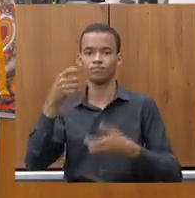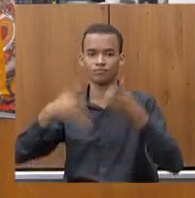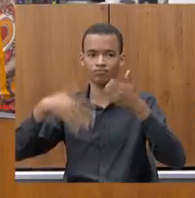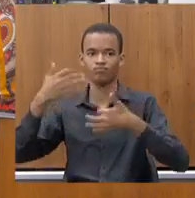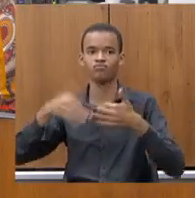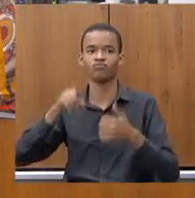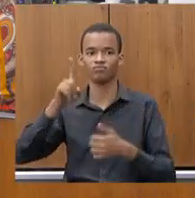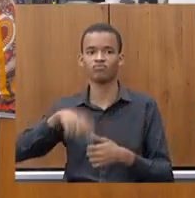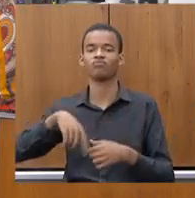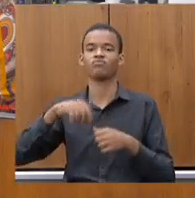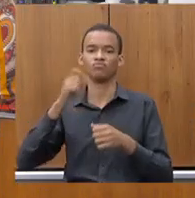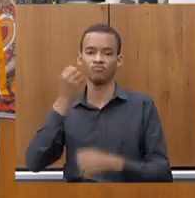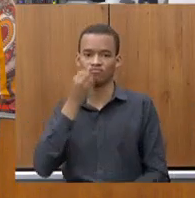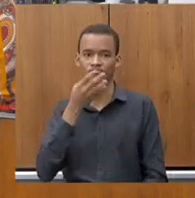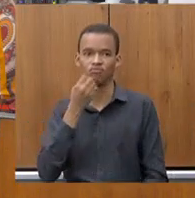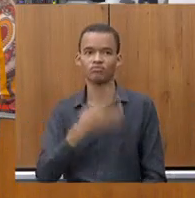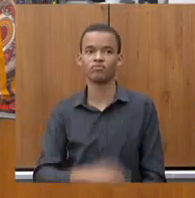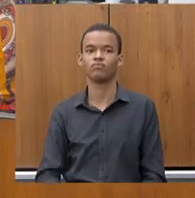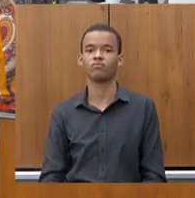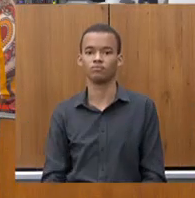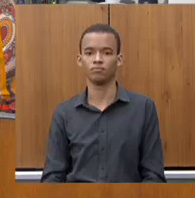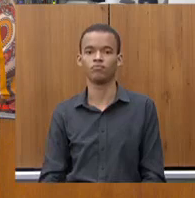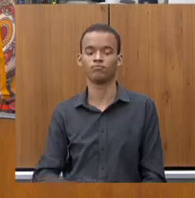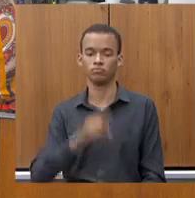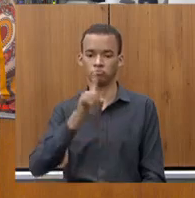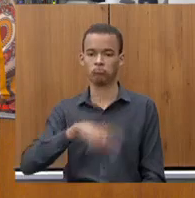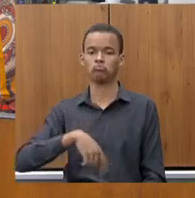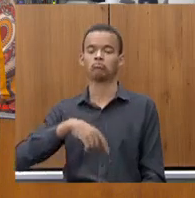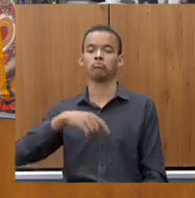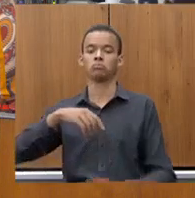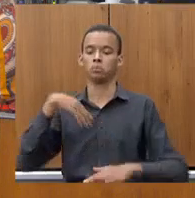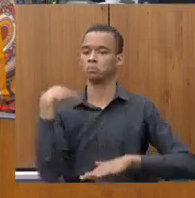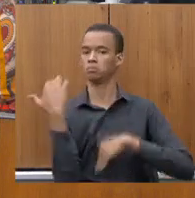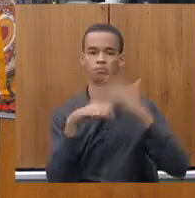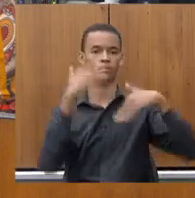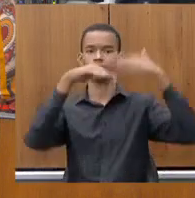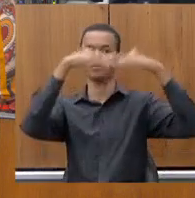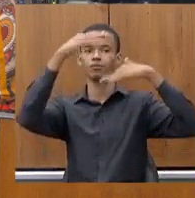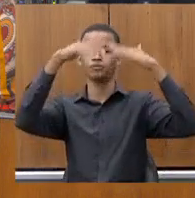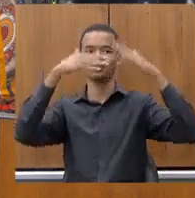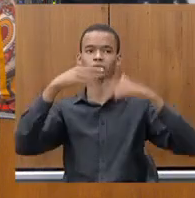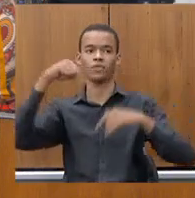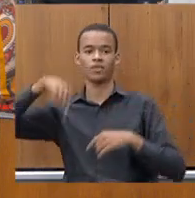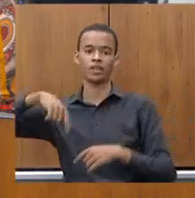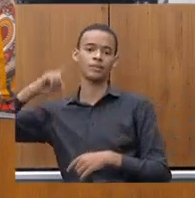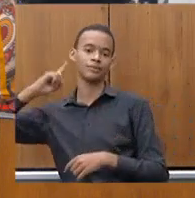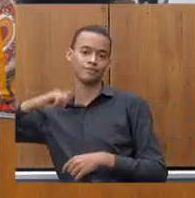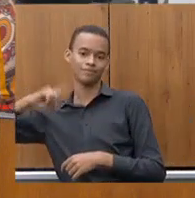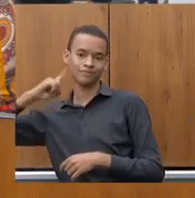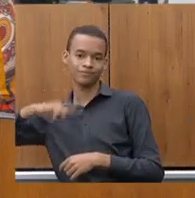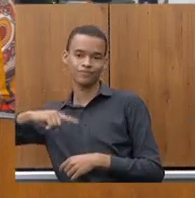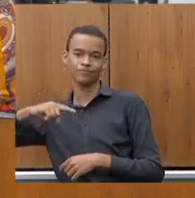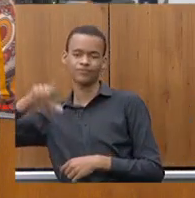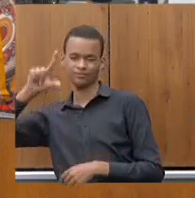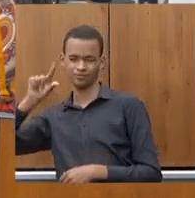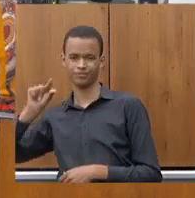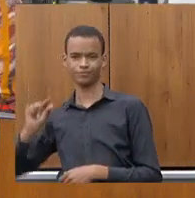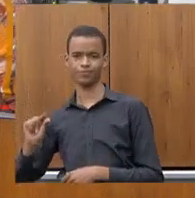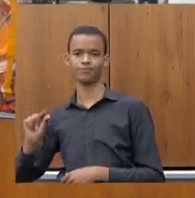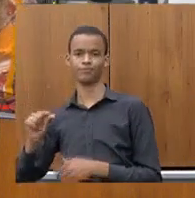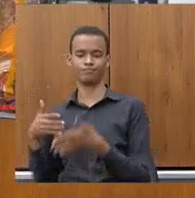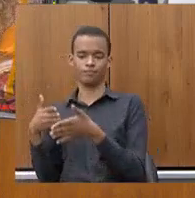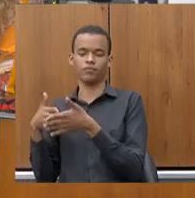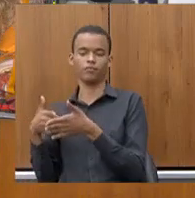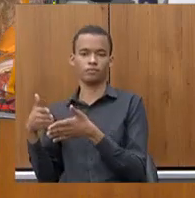são saltos que a gente percebe enquanto Minas está com um número muito restrito